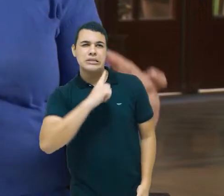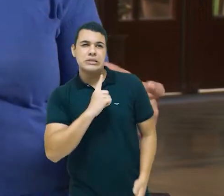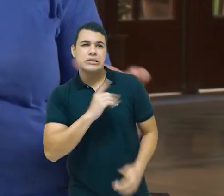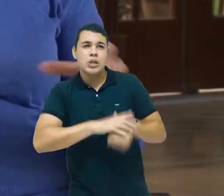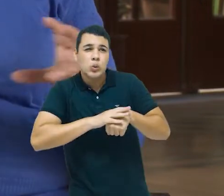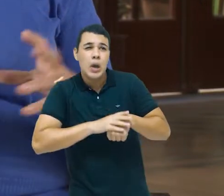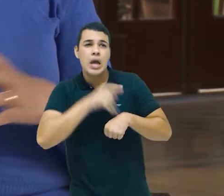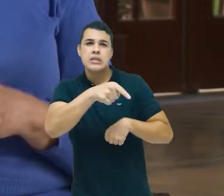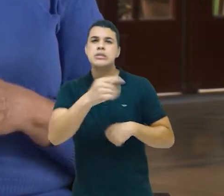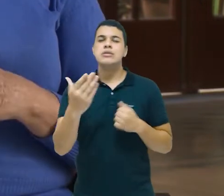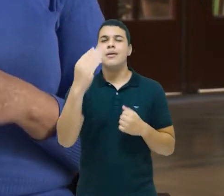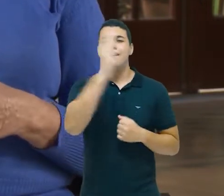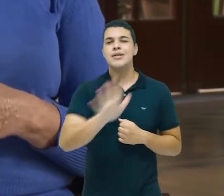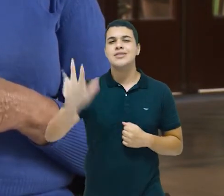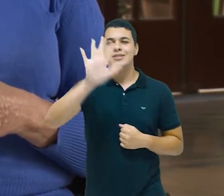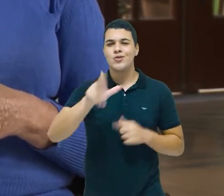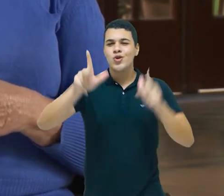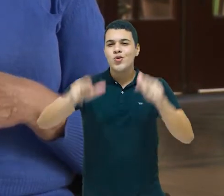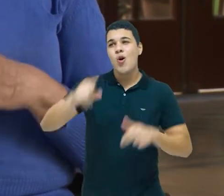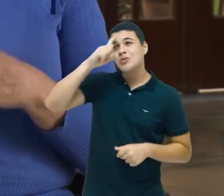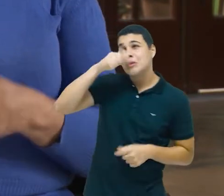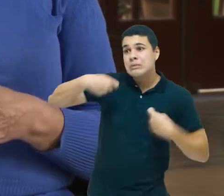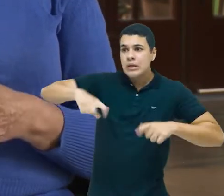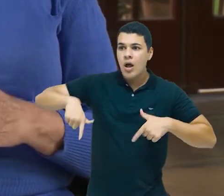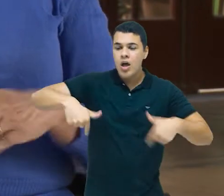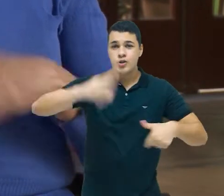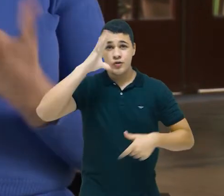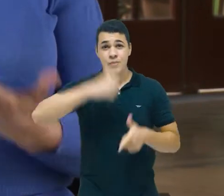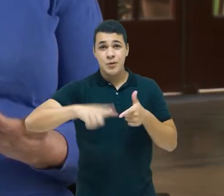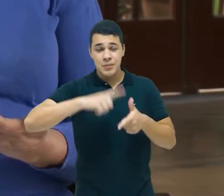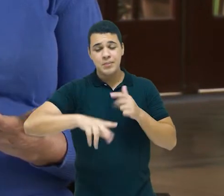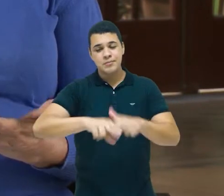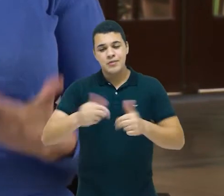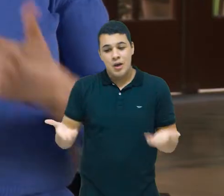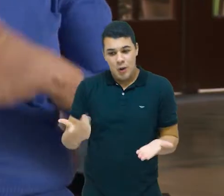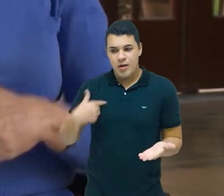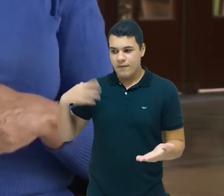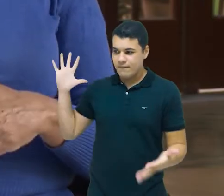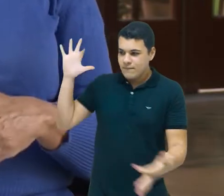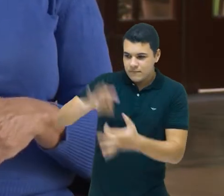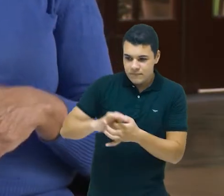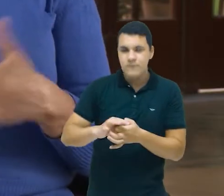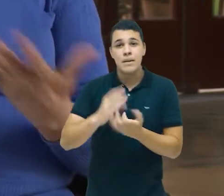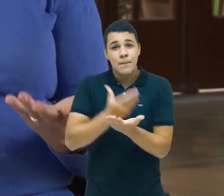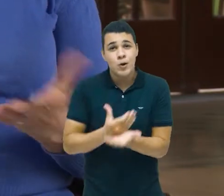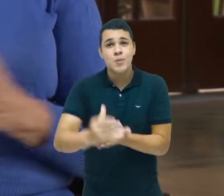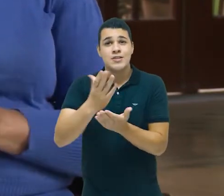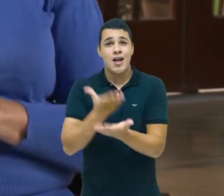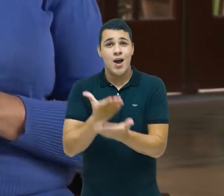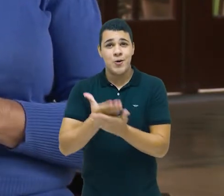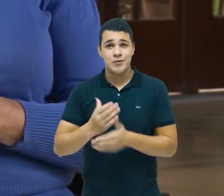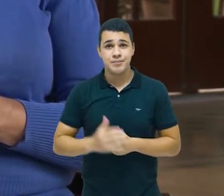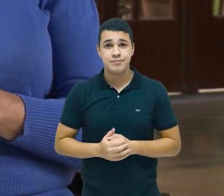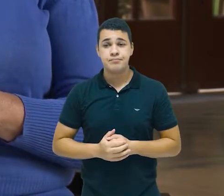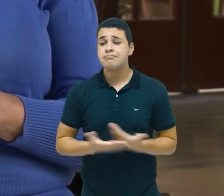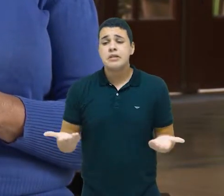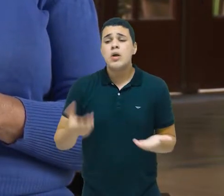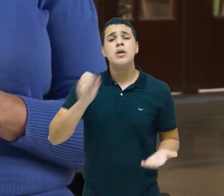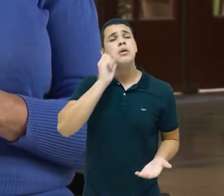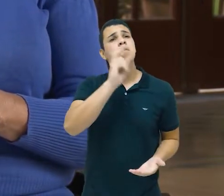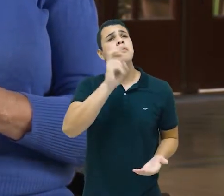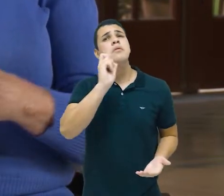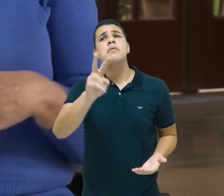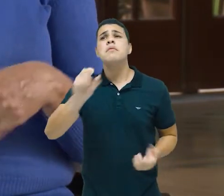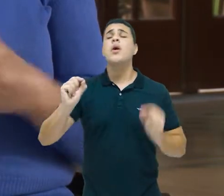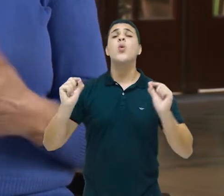hospital, etc. E, atualmente, eu, então, vou fazer esse preâmbulo para iniciar nossa aula. Atualmente, o nós vemos? Nós